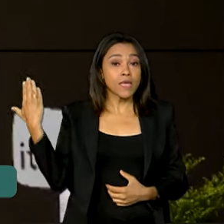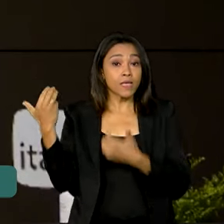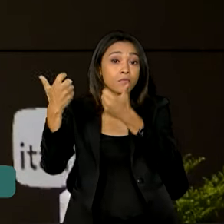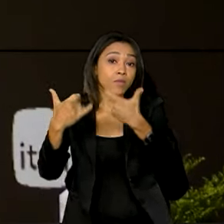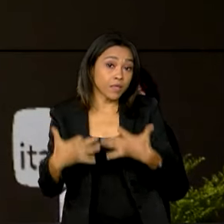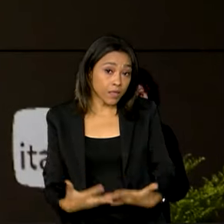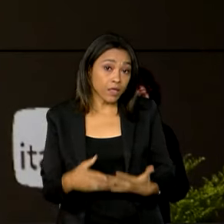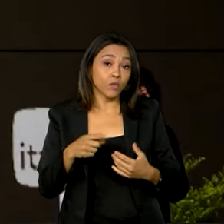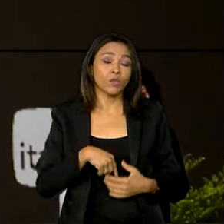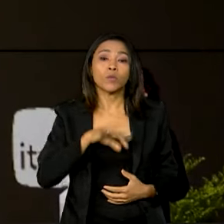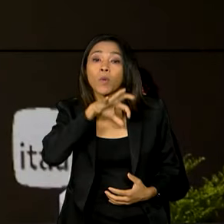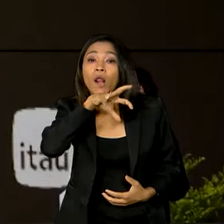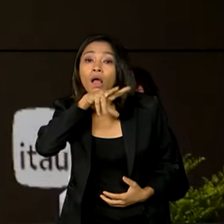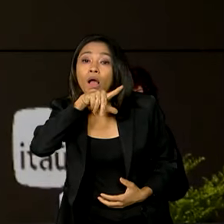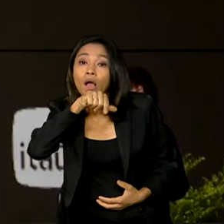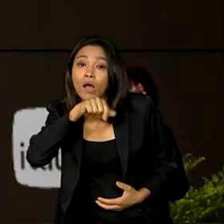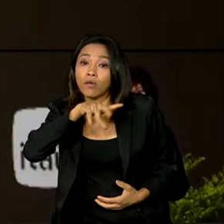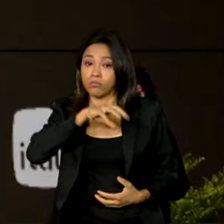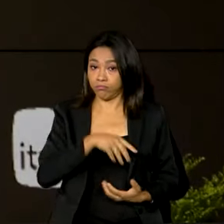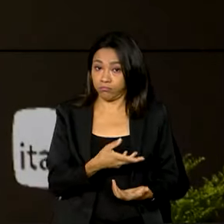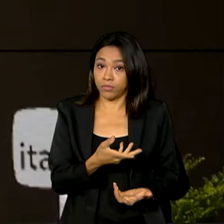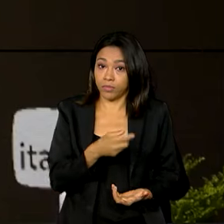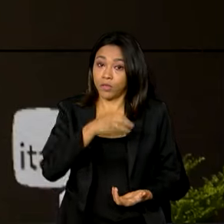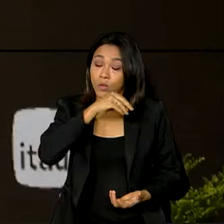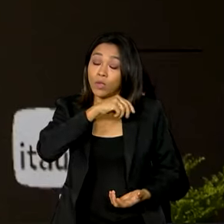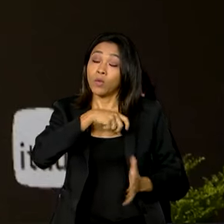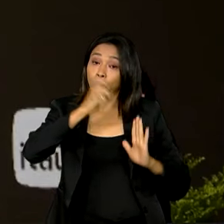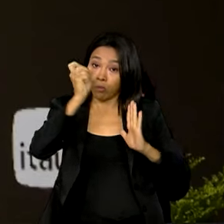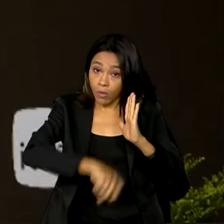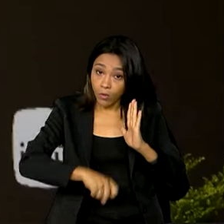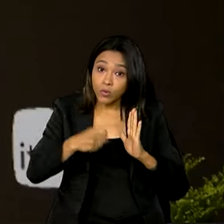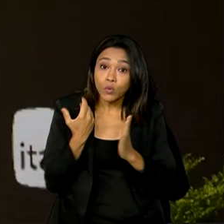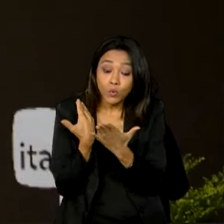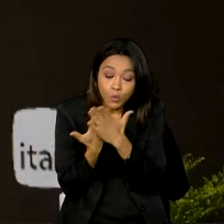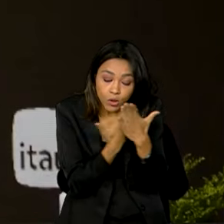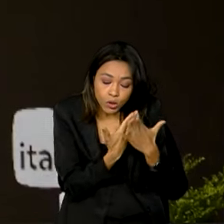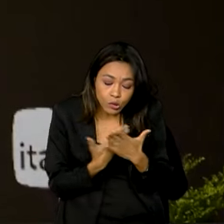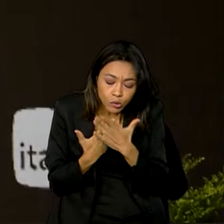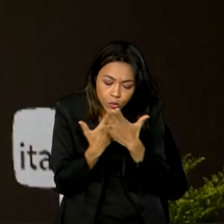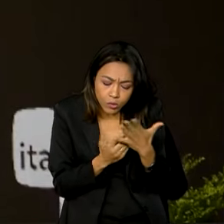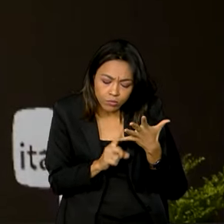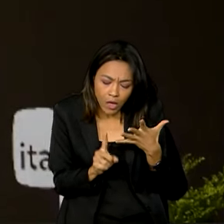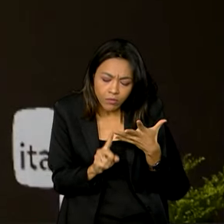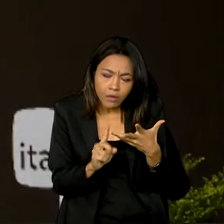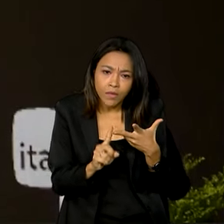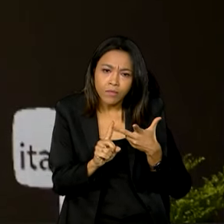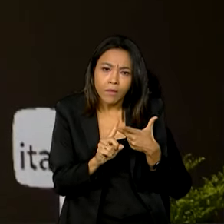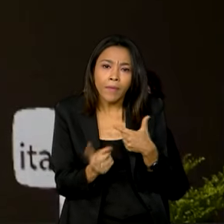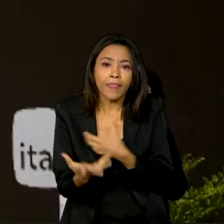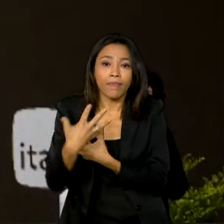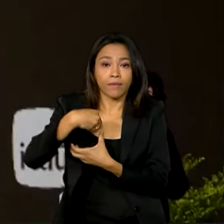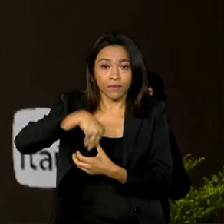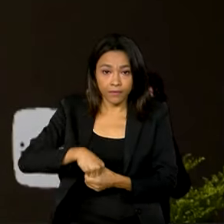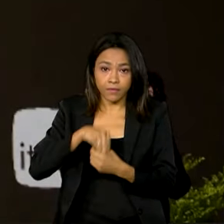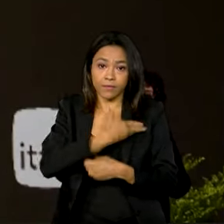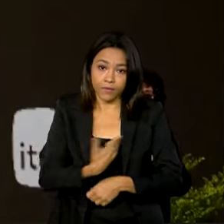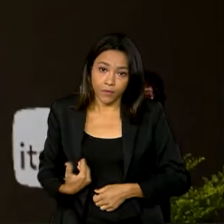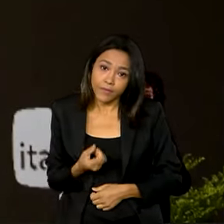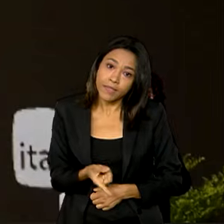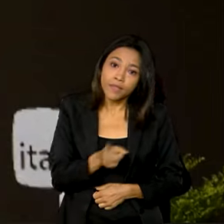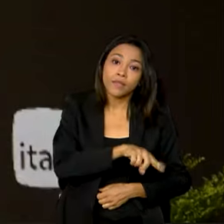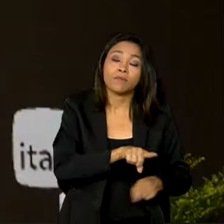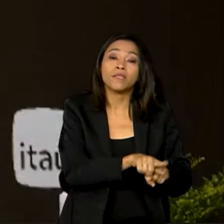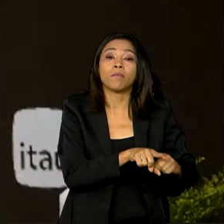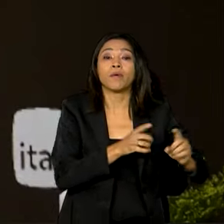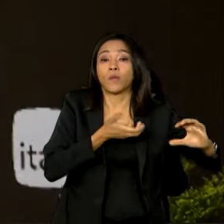renda, os estudos são muito mais preliminares, dentro do governo e dentro do parlamento. Então,